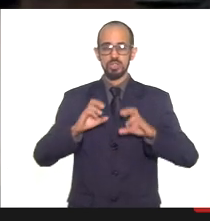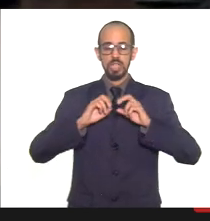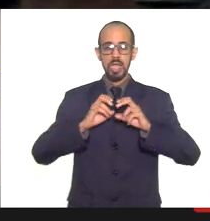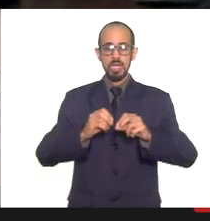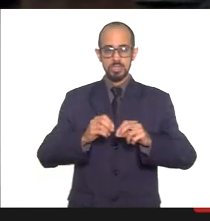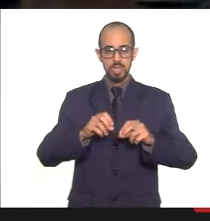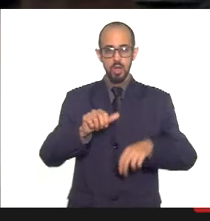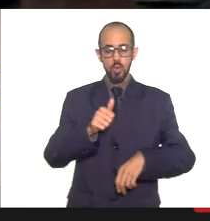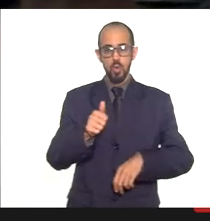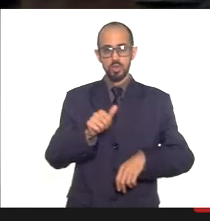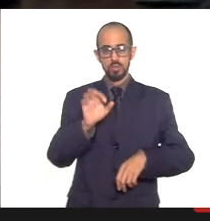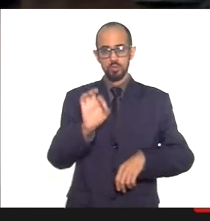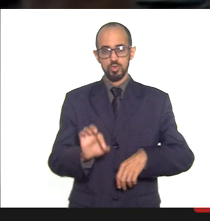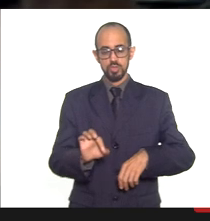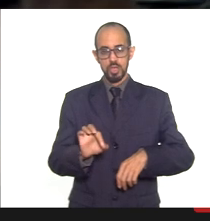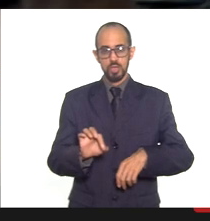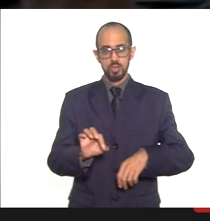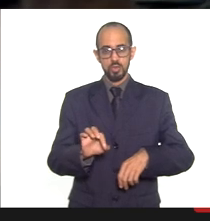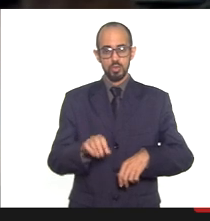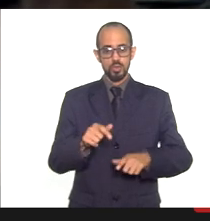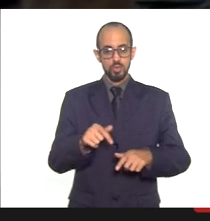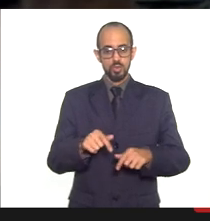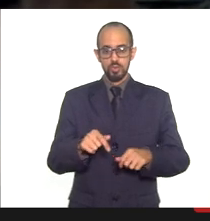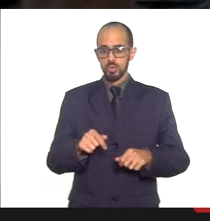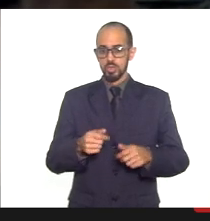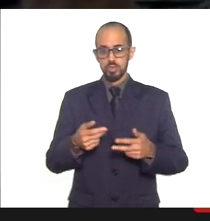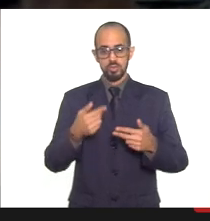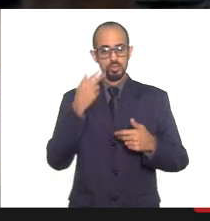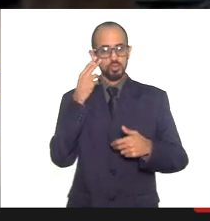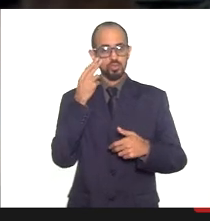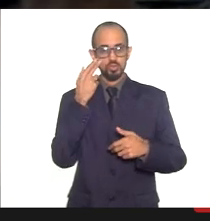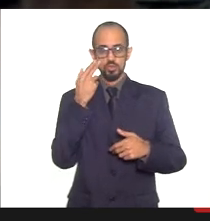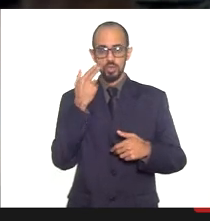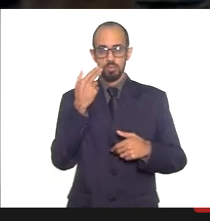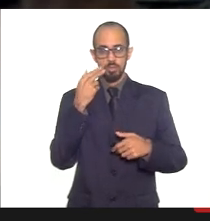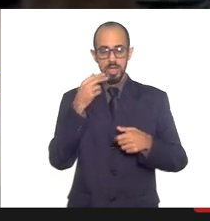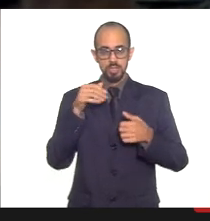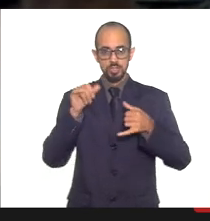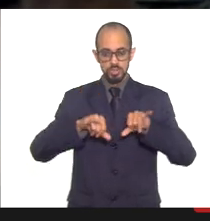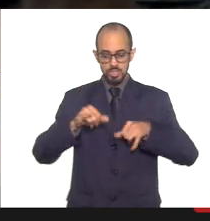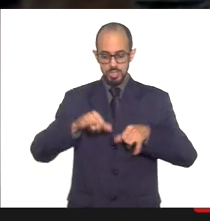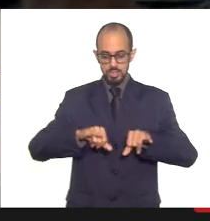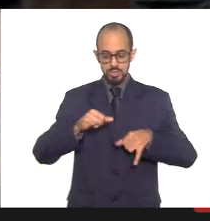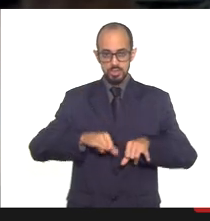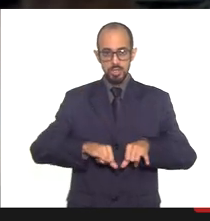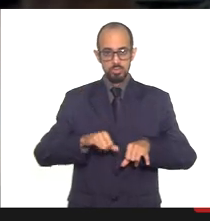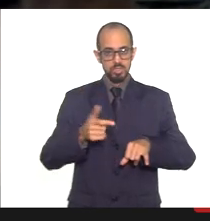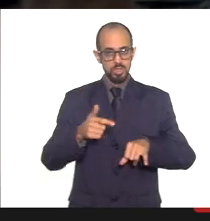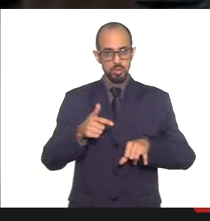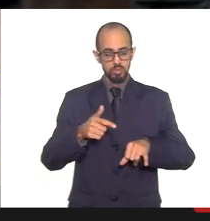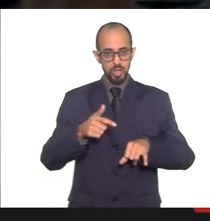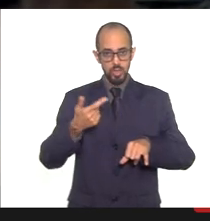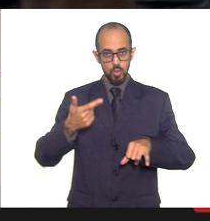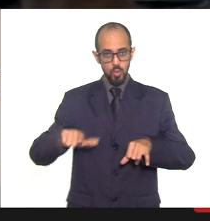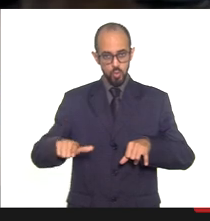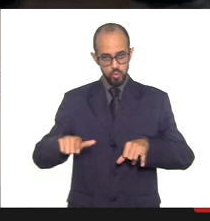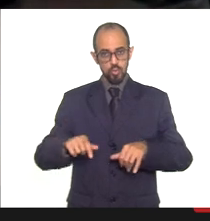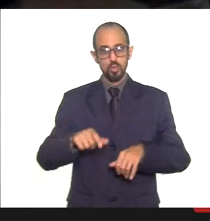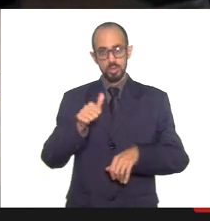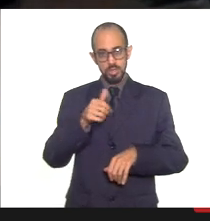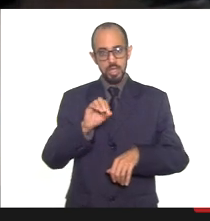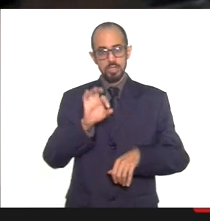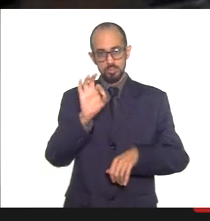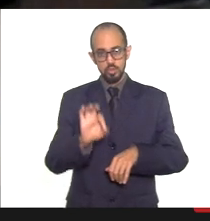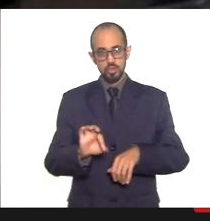os sintomas sinais e achados normais de exames clínicos e de laboratório, não classificados em outra parte, 10%,